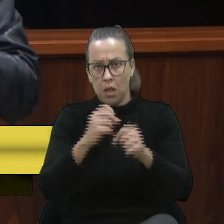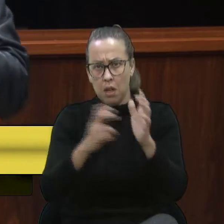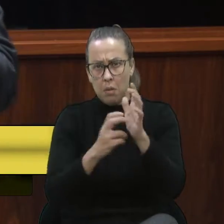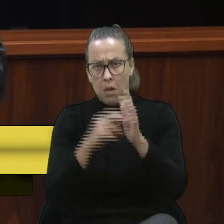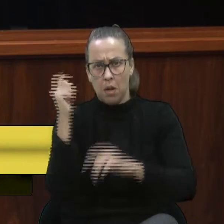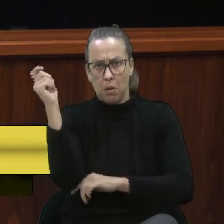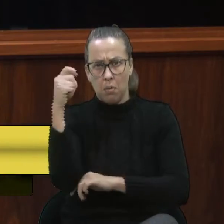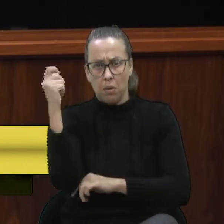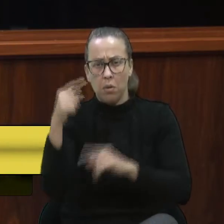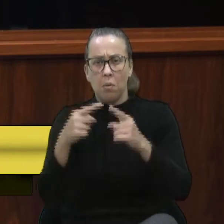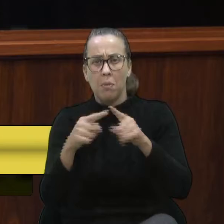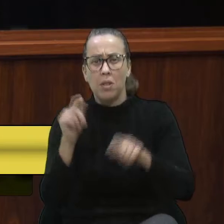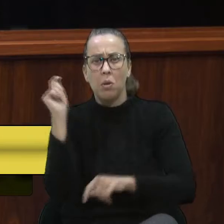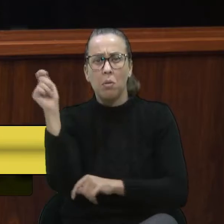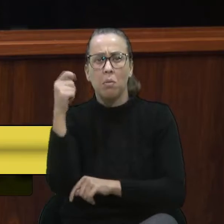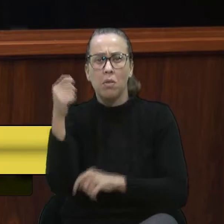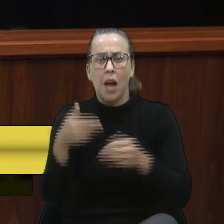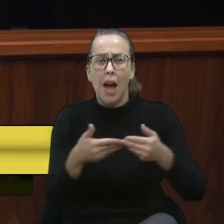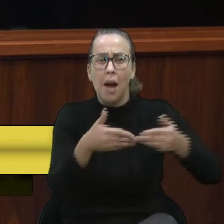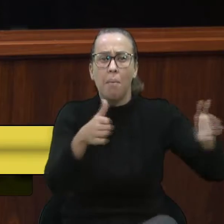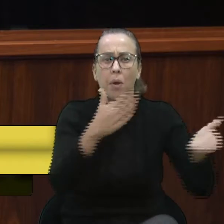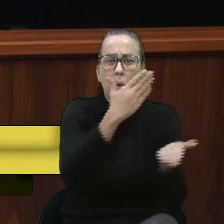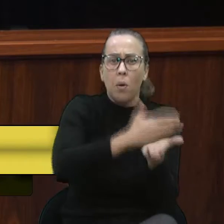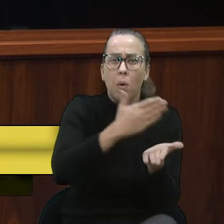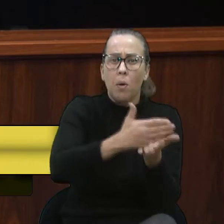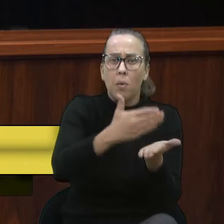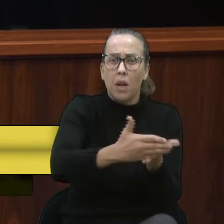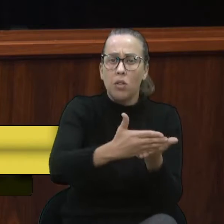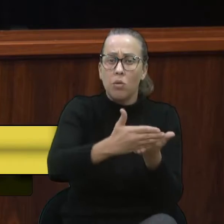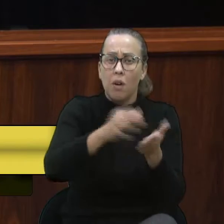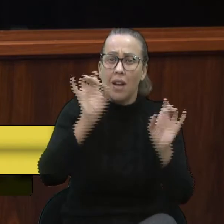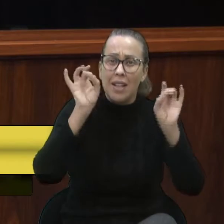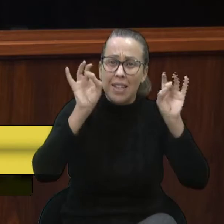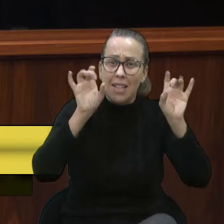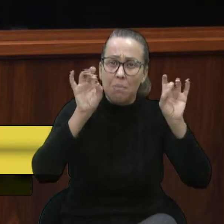Mas o Banrisul abriu um crédito específico para